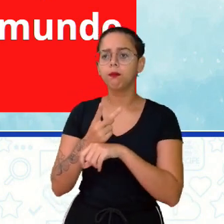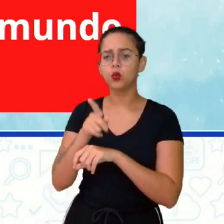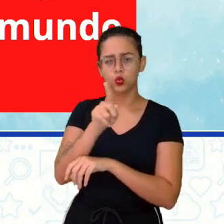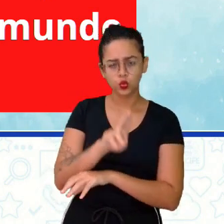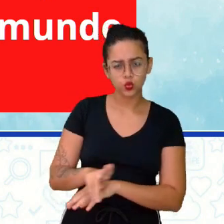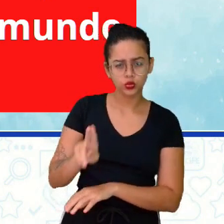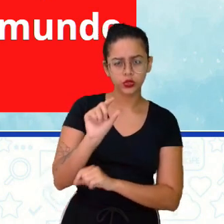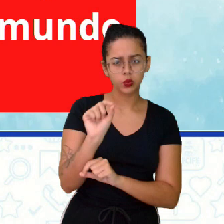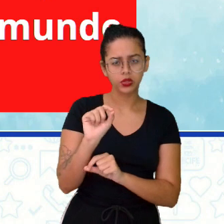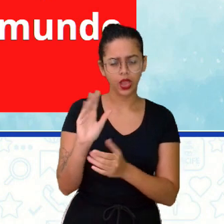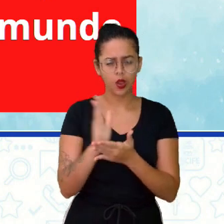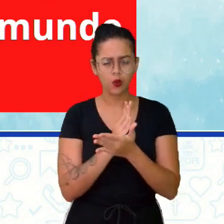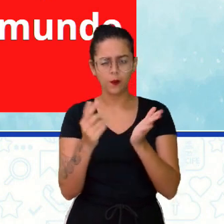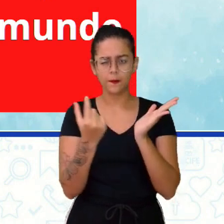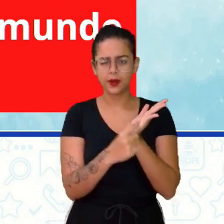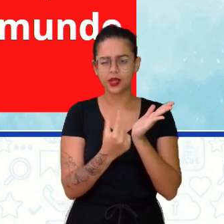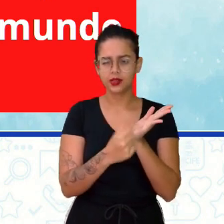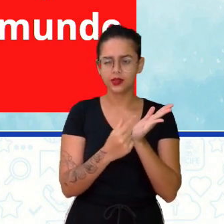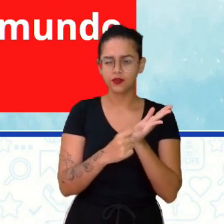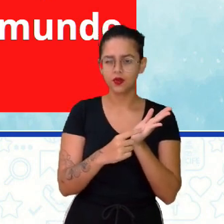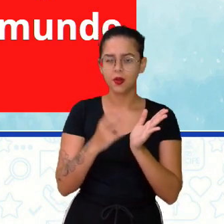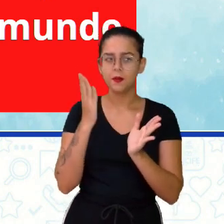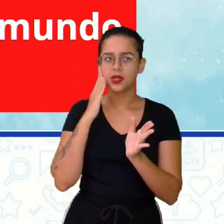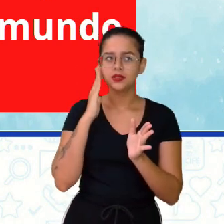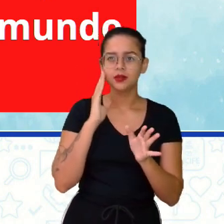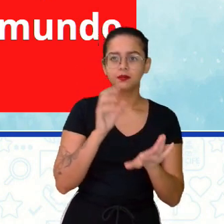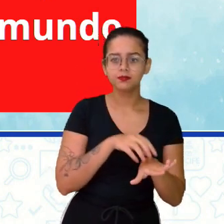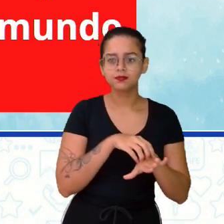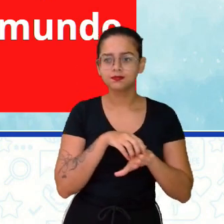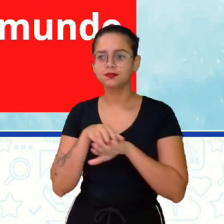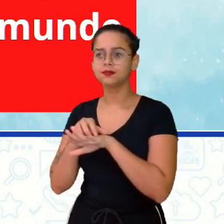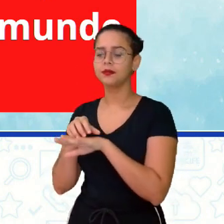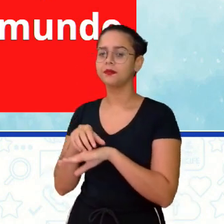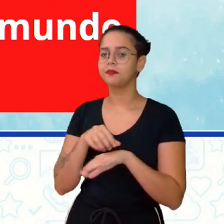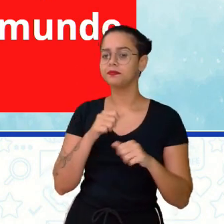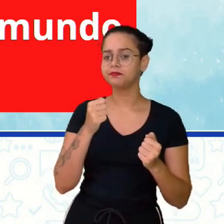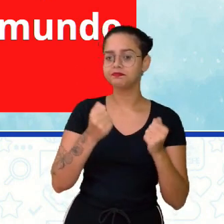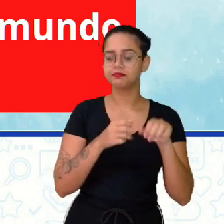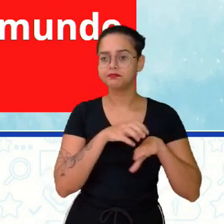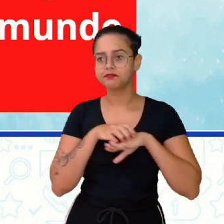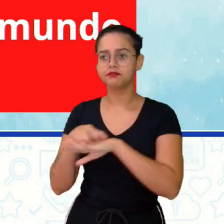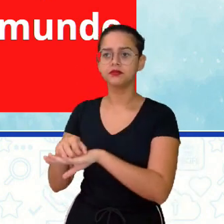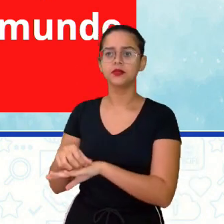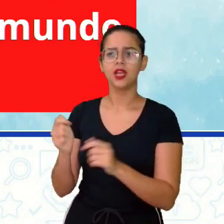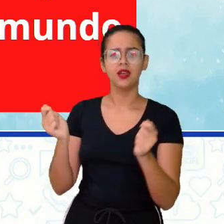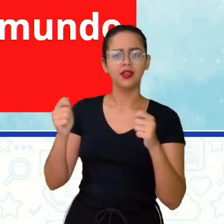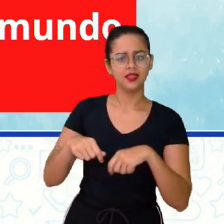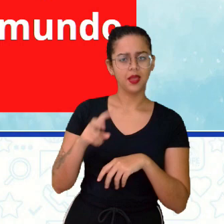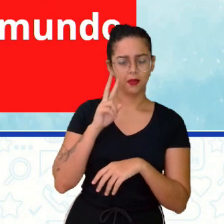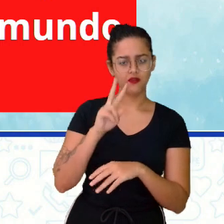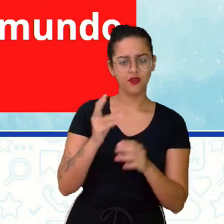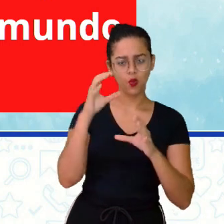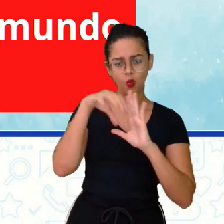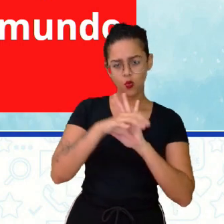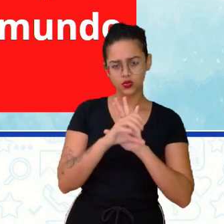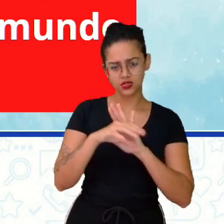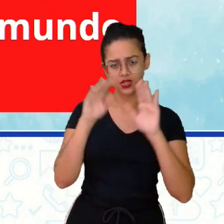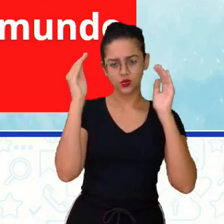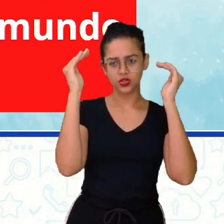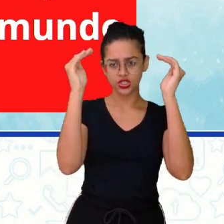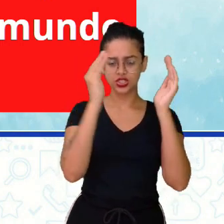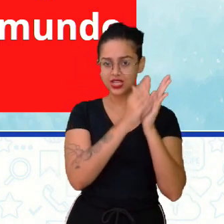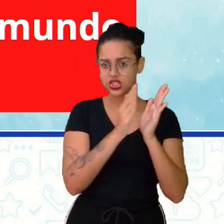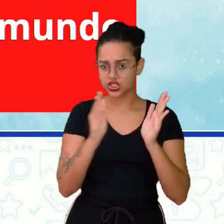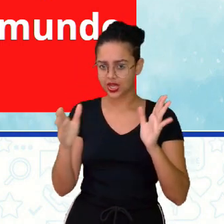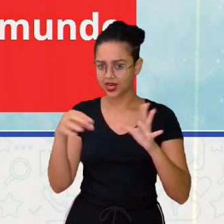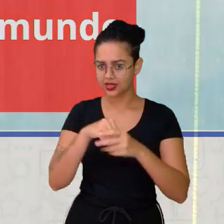você tem aí algum aplicativo que você usa para se deslocar? É possível enxergar o conceito de escala dentro do uso